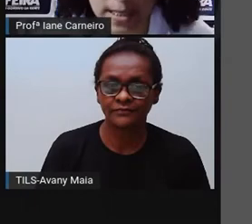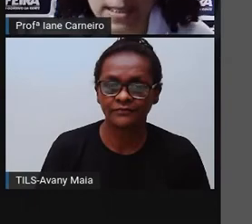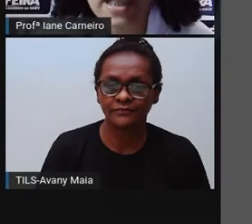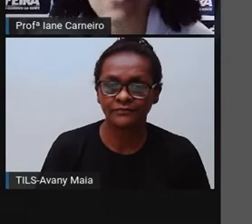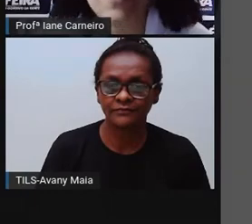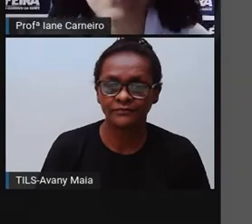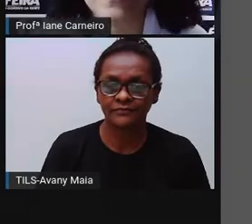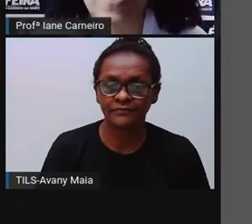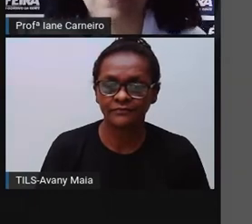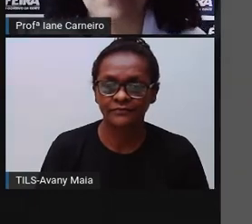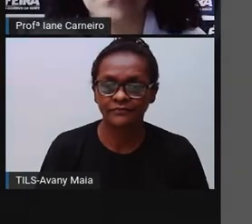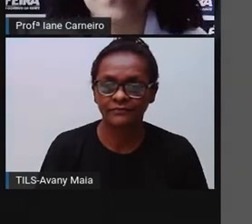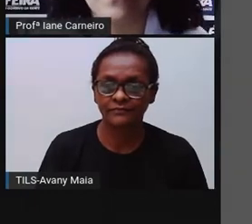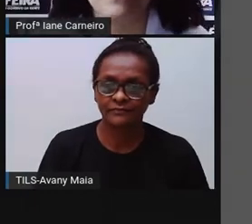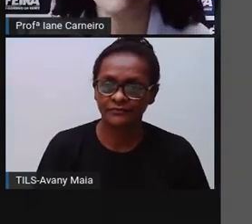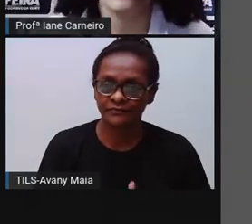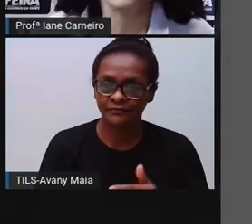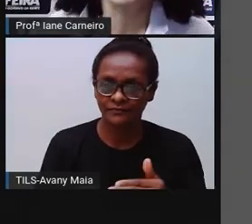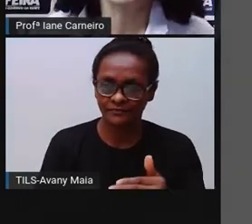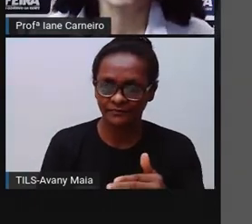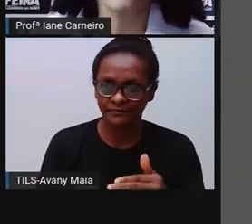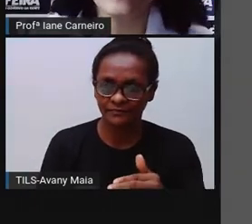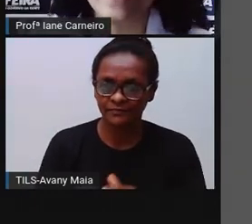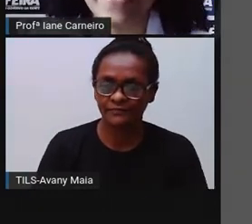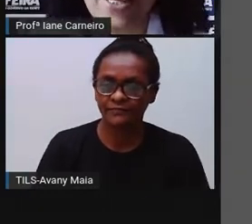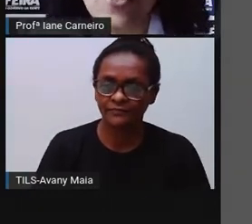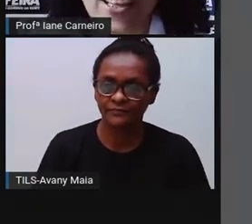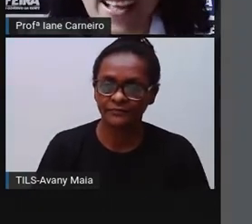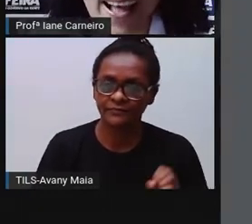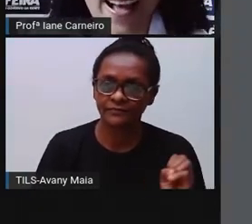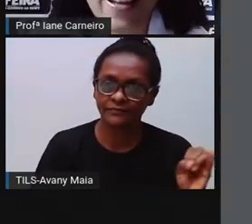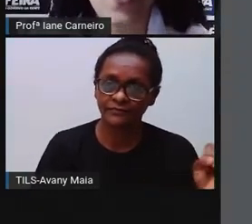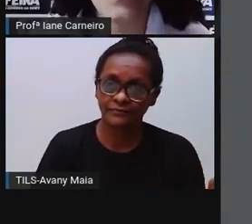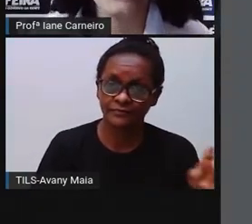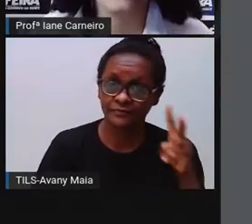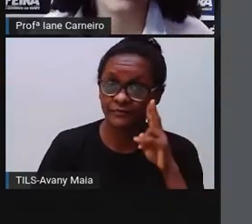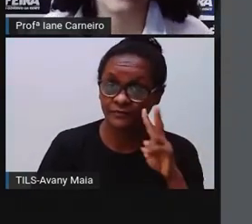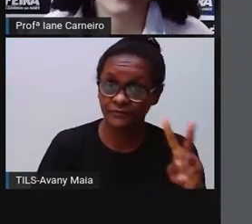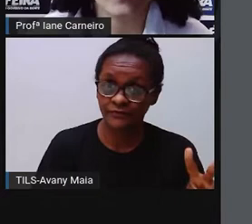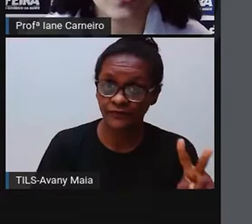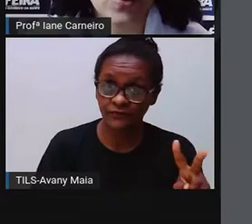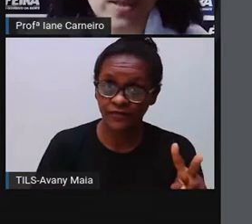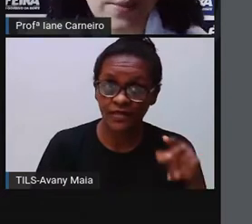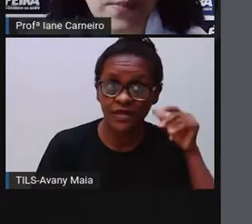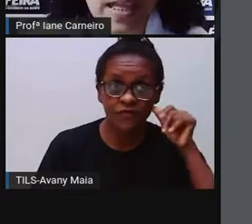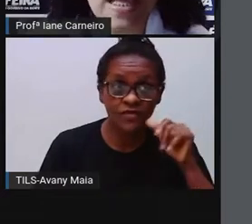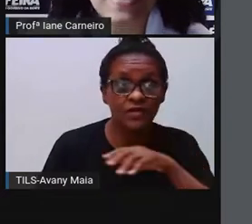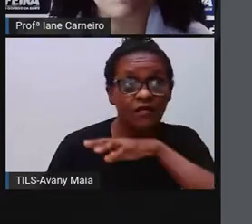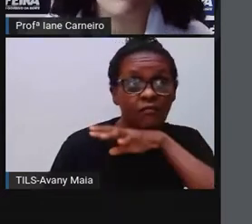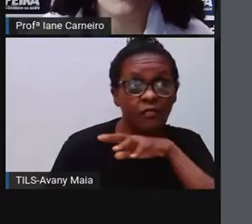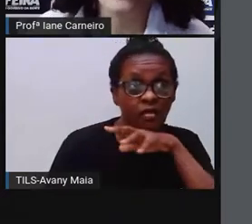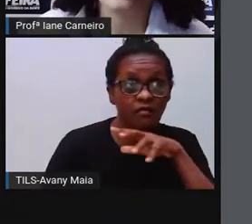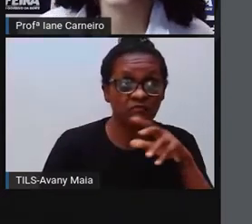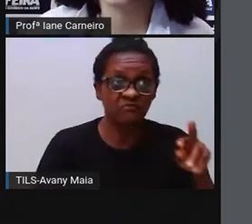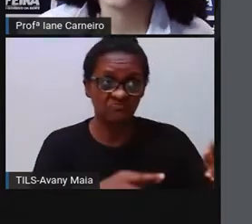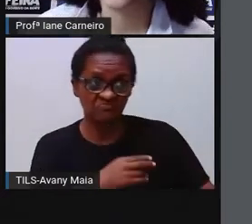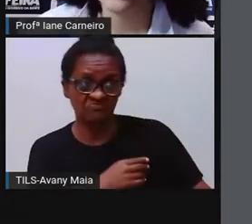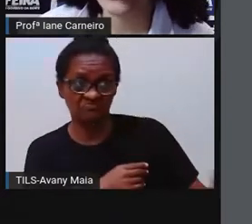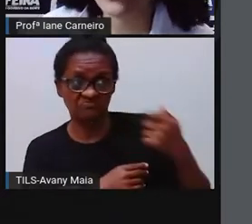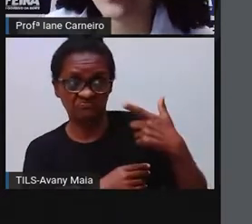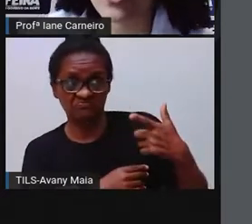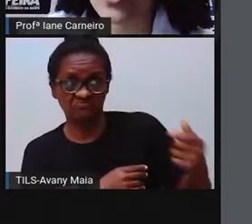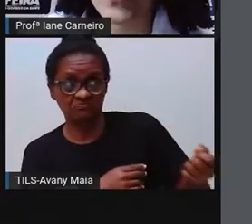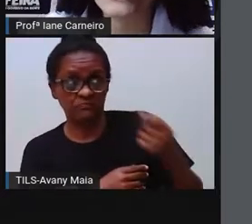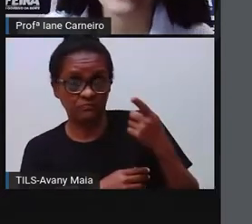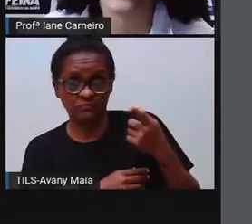Então, vamos lá. Se você der de cara com uma criatura que possa ser um